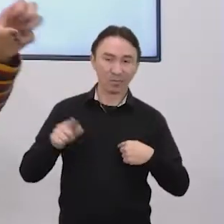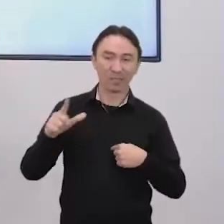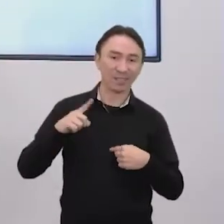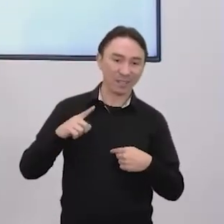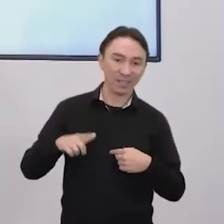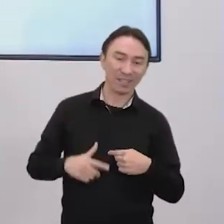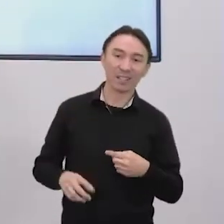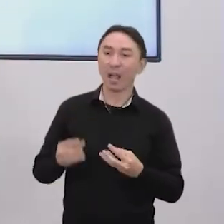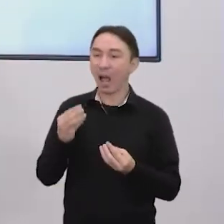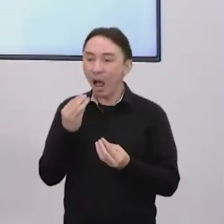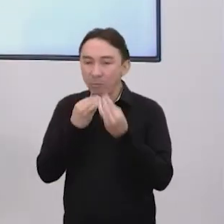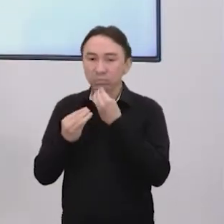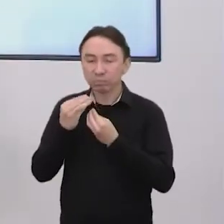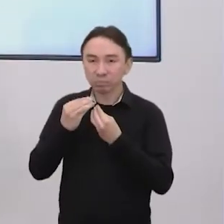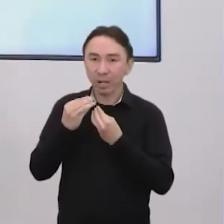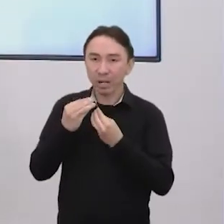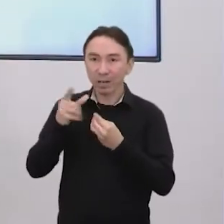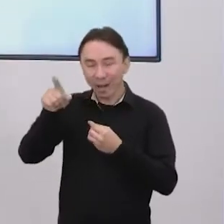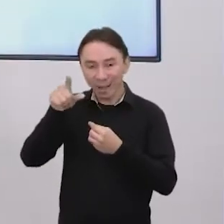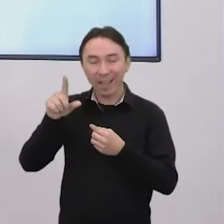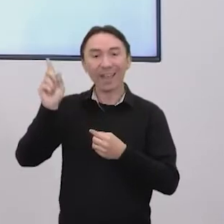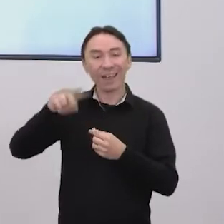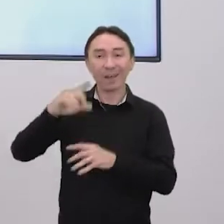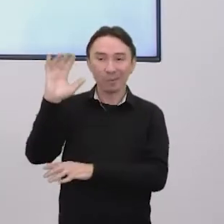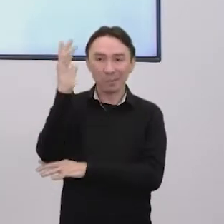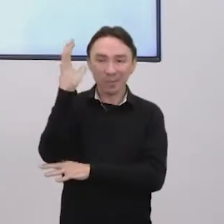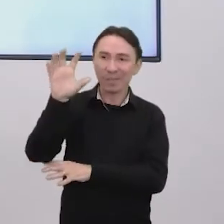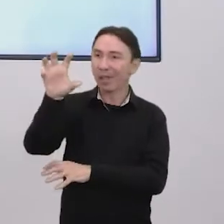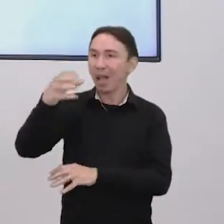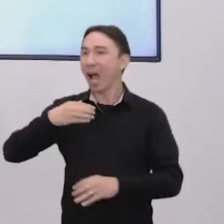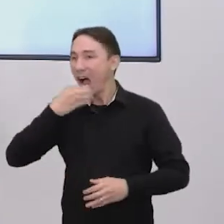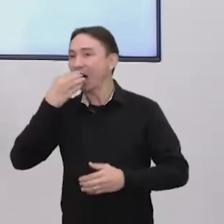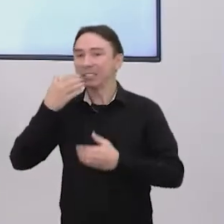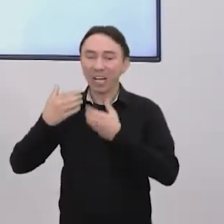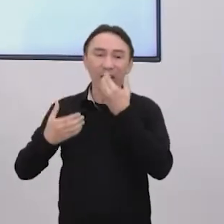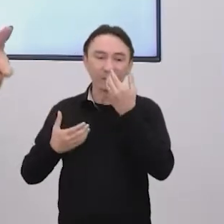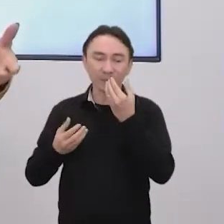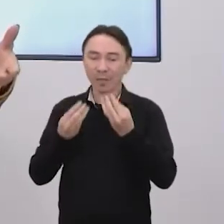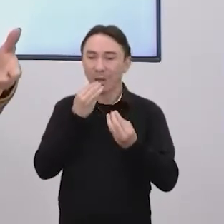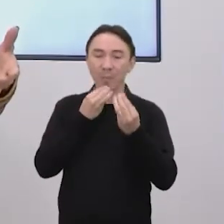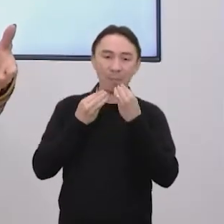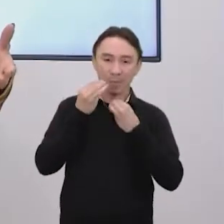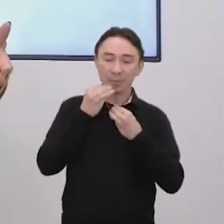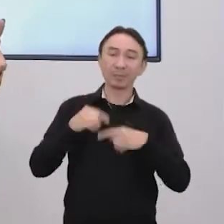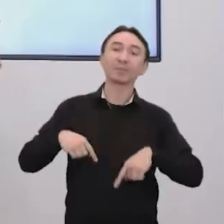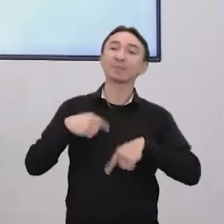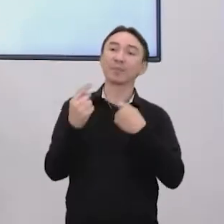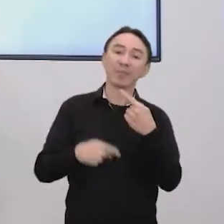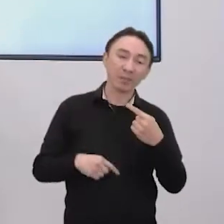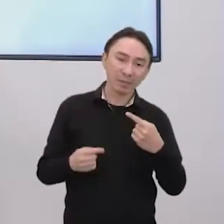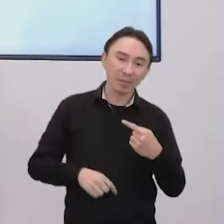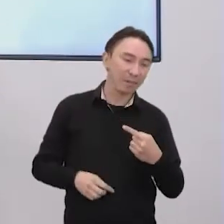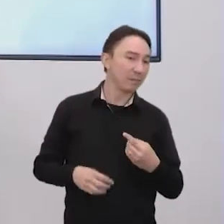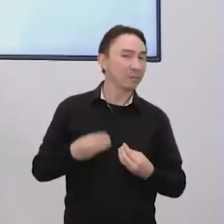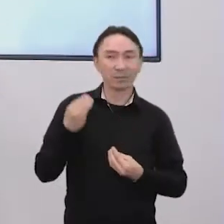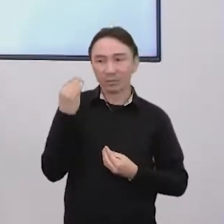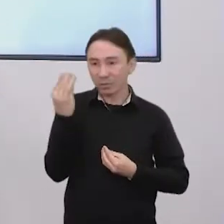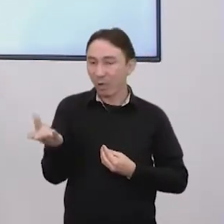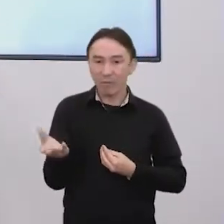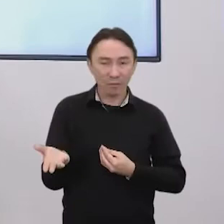né? Então, retiro essa fonte energética para me movimentar e eu já estou devolvendo para a natureza essa energia que eu estou